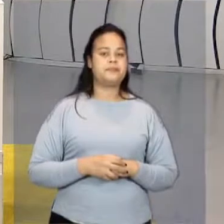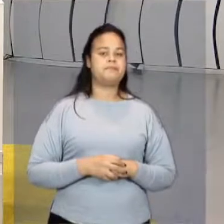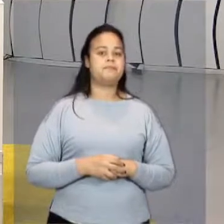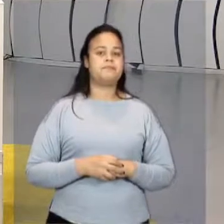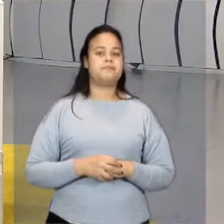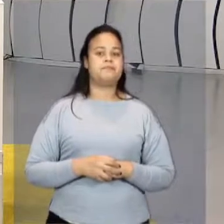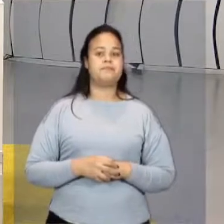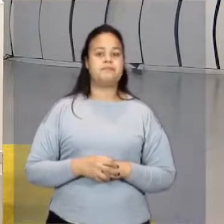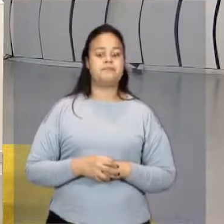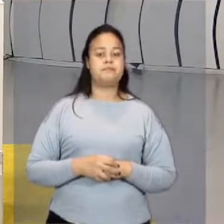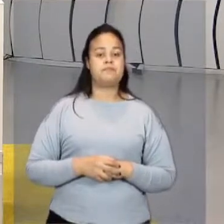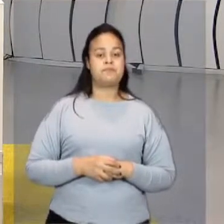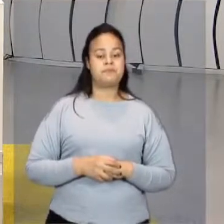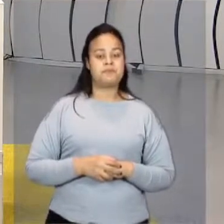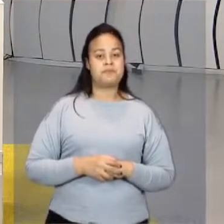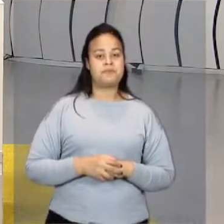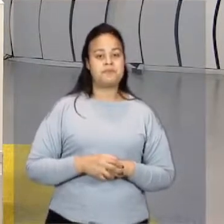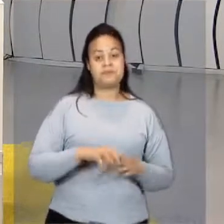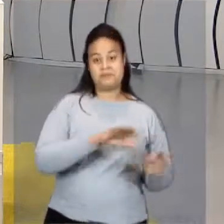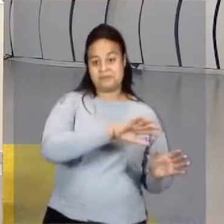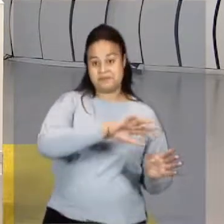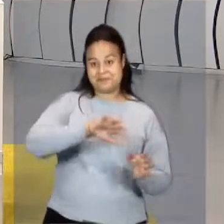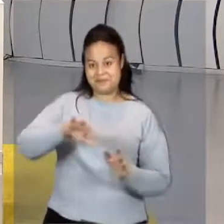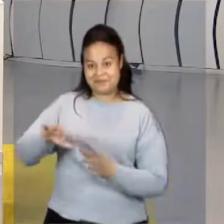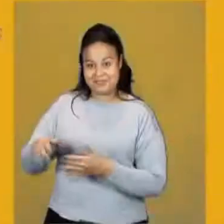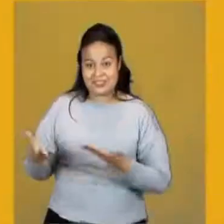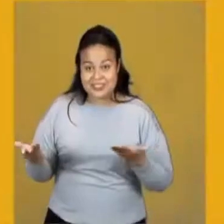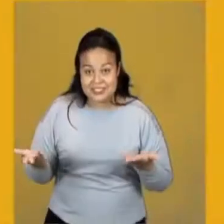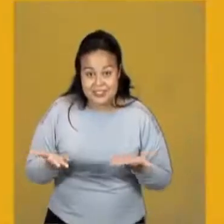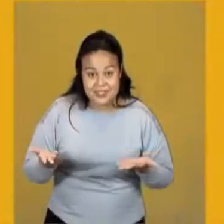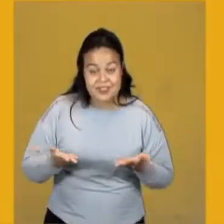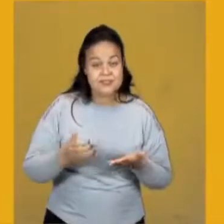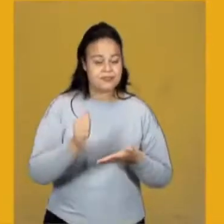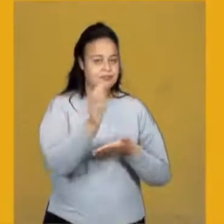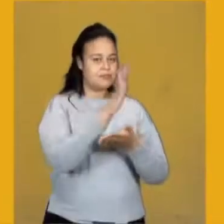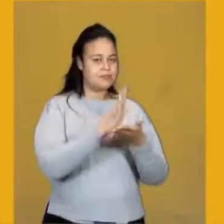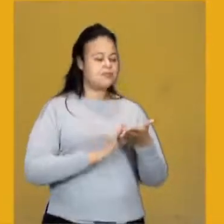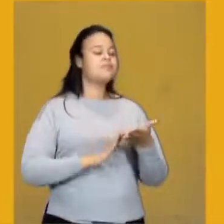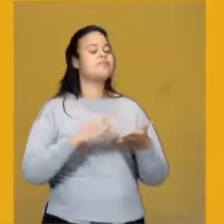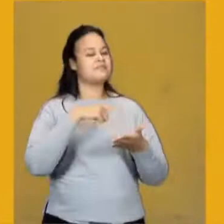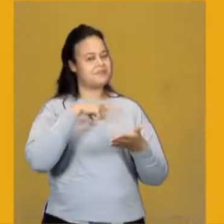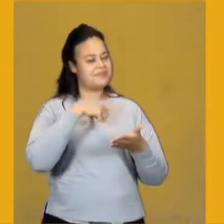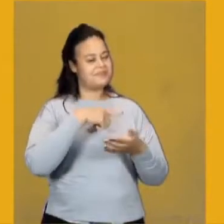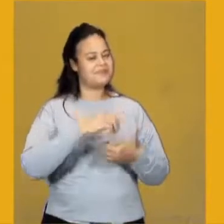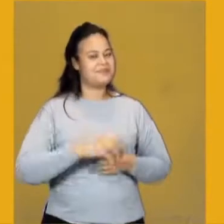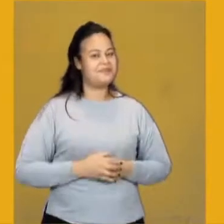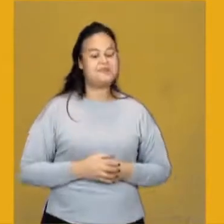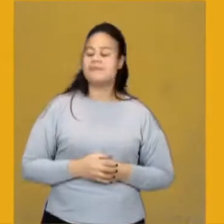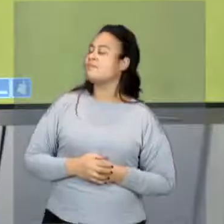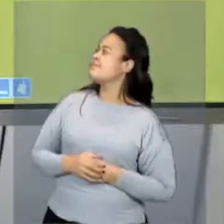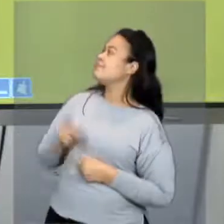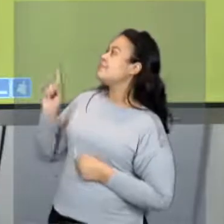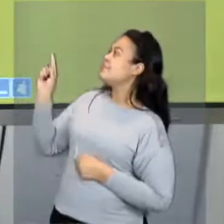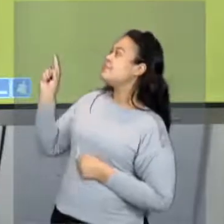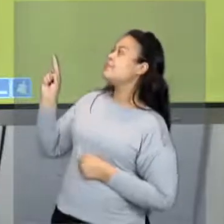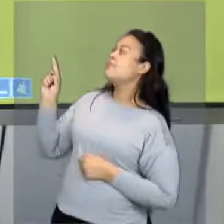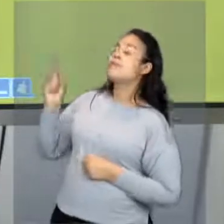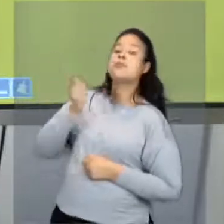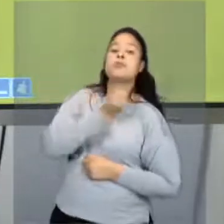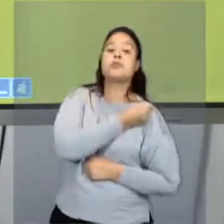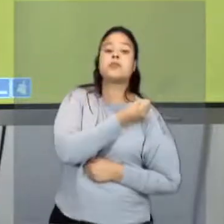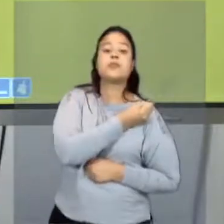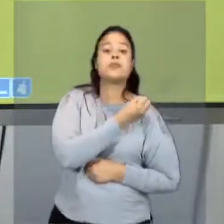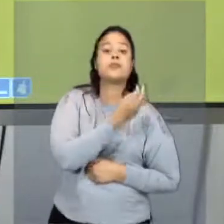Agora vamos passar para uma parte de atividades, alguns exercícios, tá? Esse exercício aqui é o exercício 3,